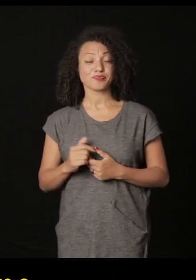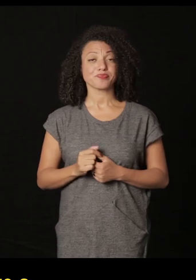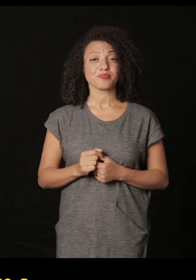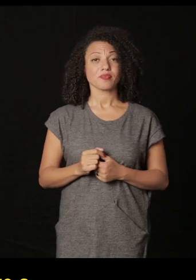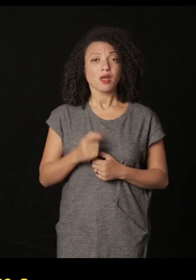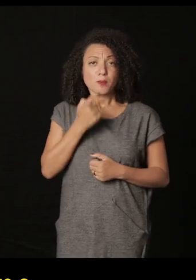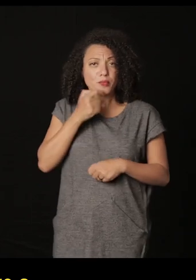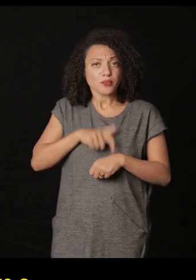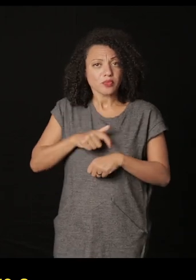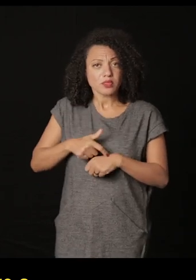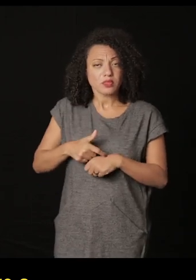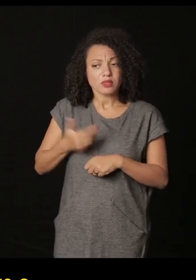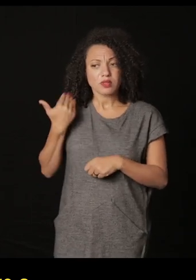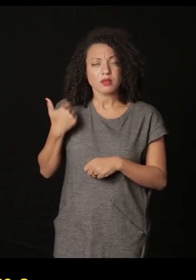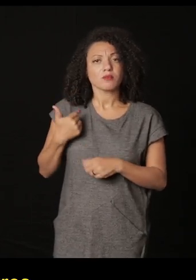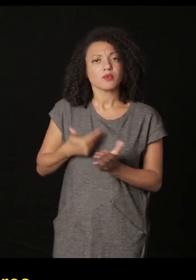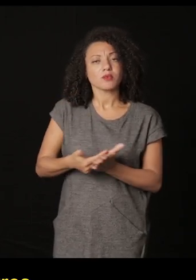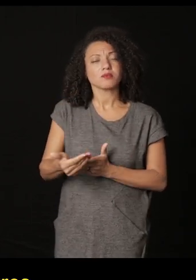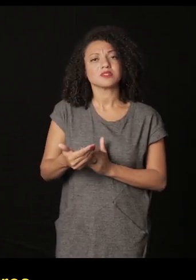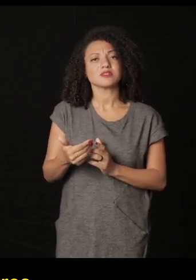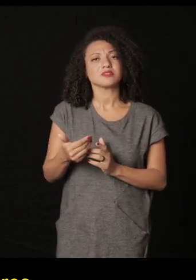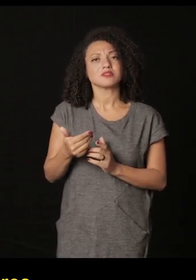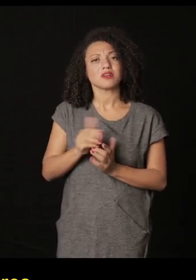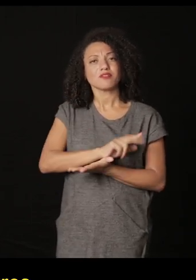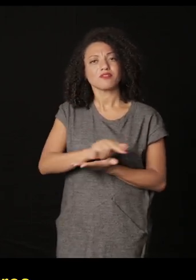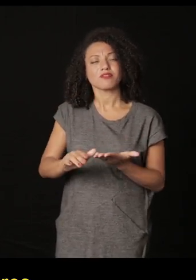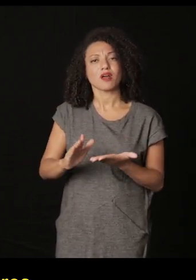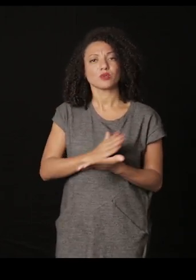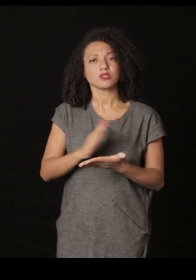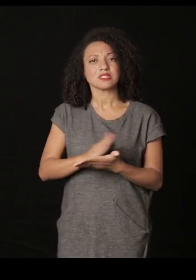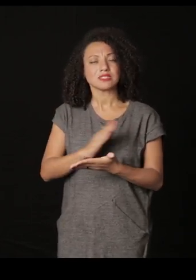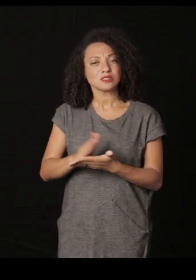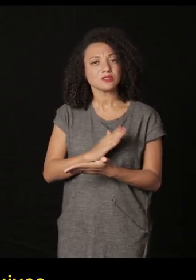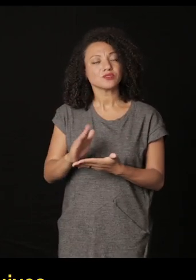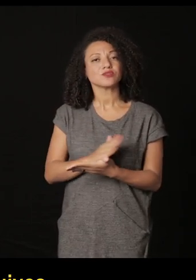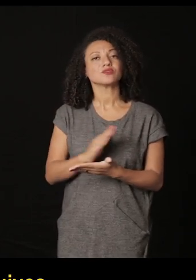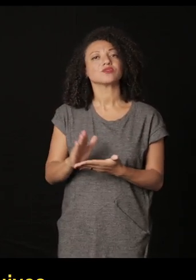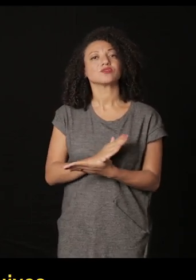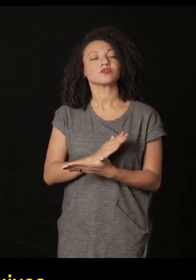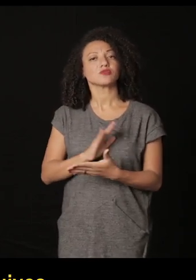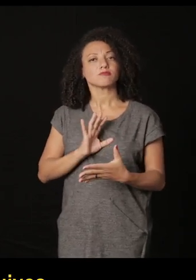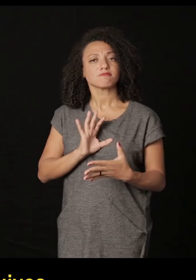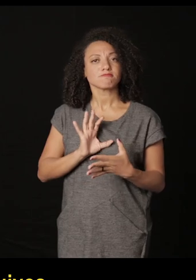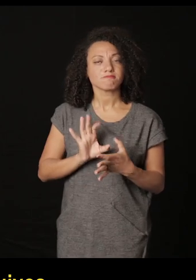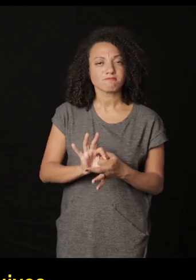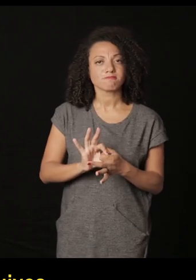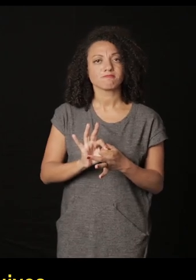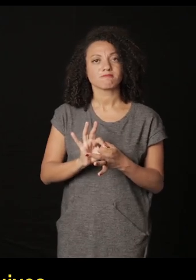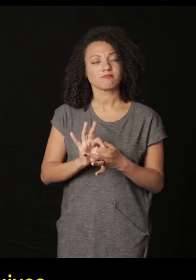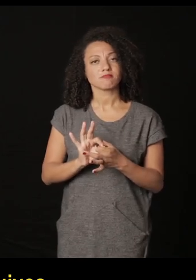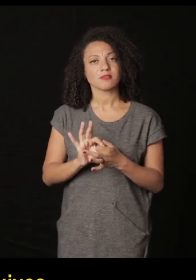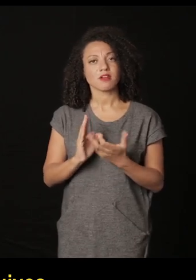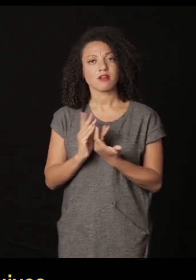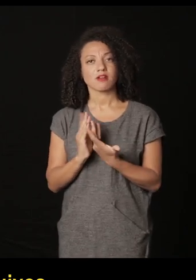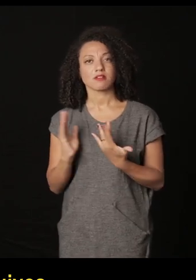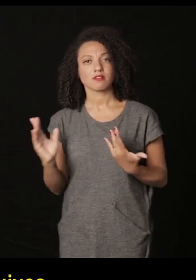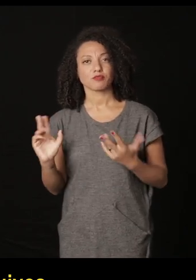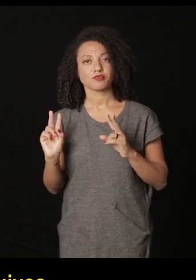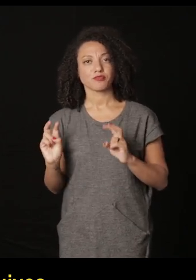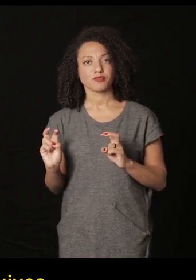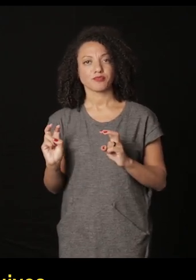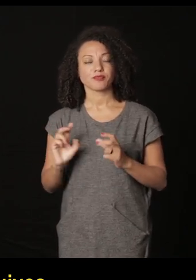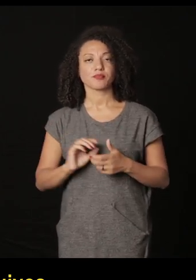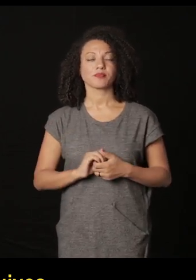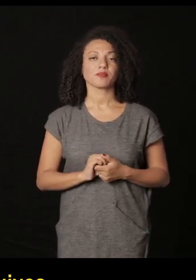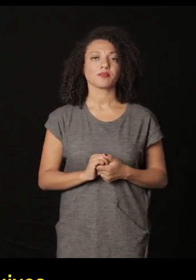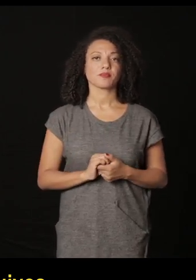pude eu tive a oportunidade de fazer de começar uma série de livros diretamente vinculados a arquivos